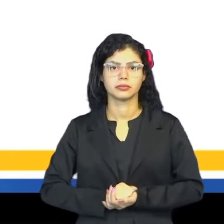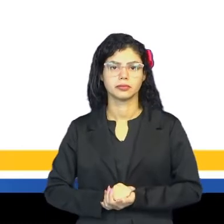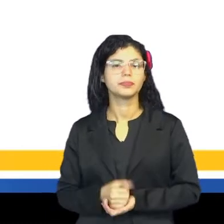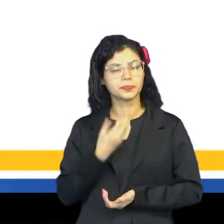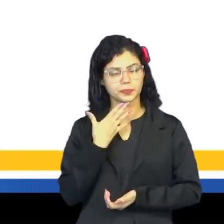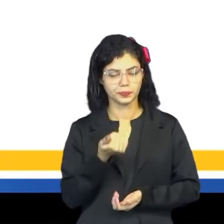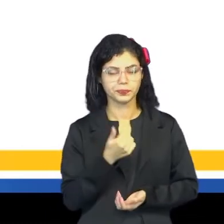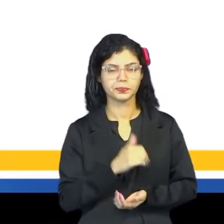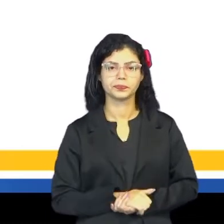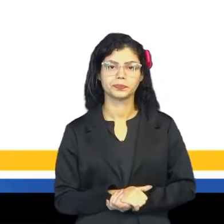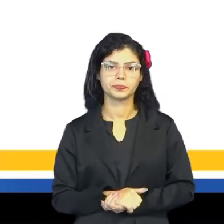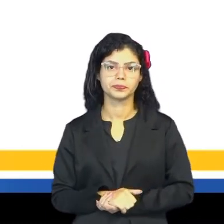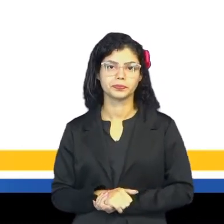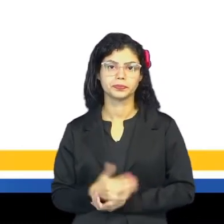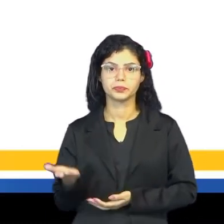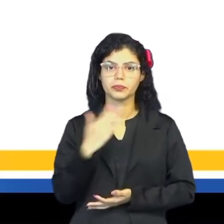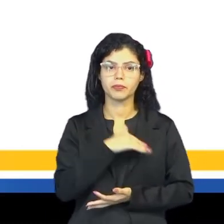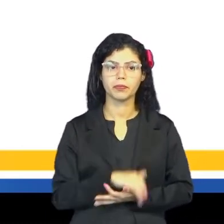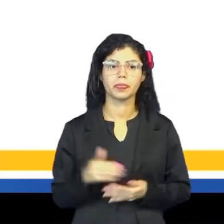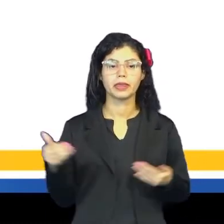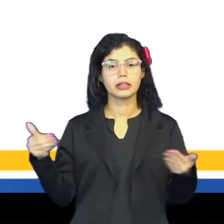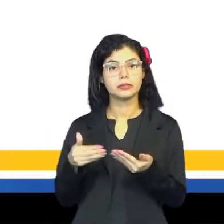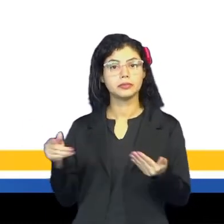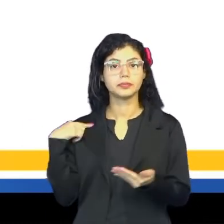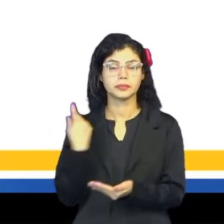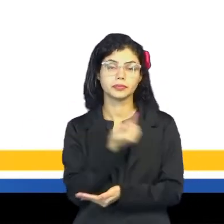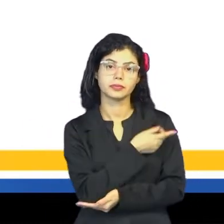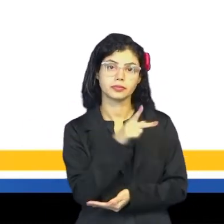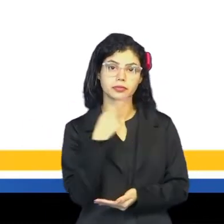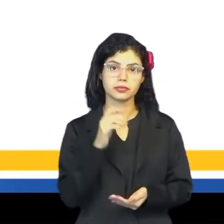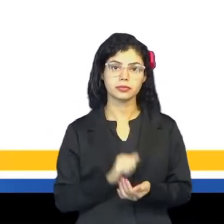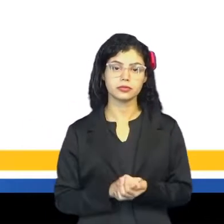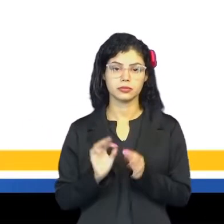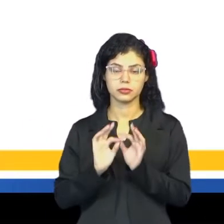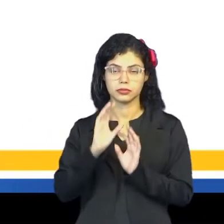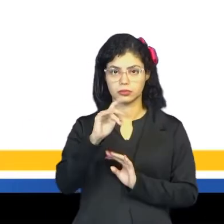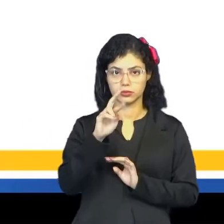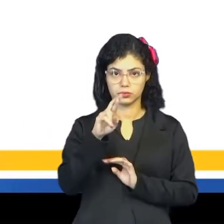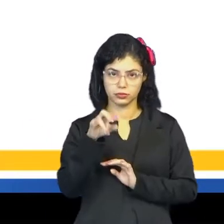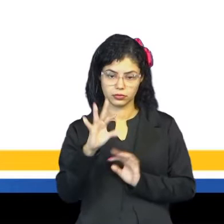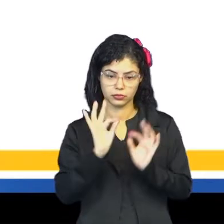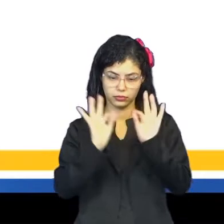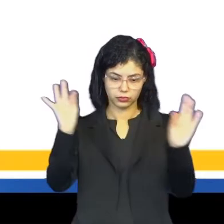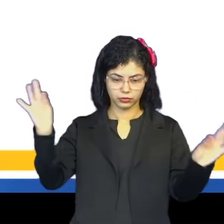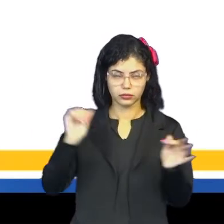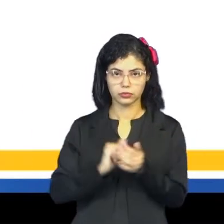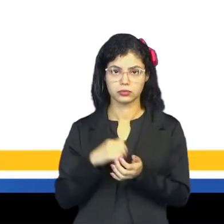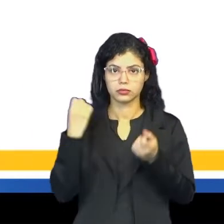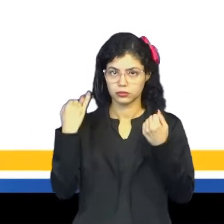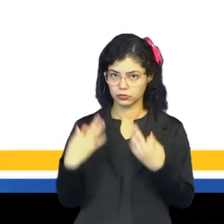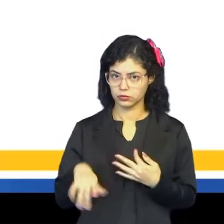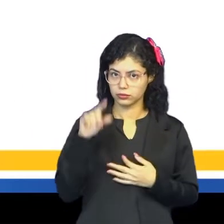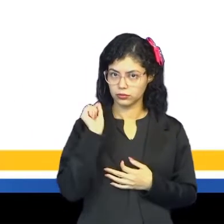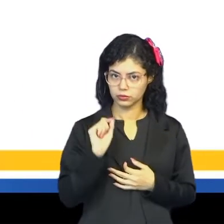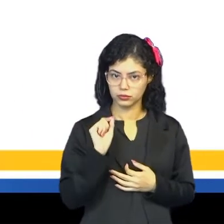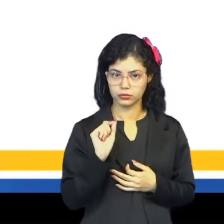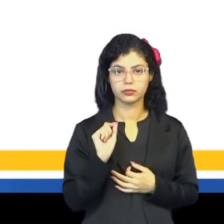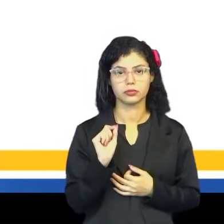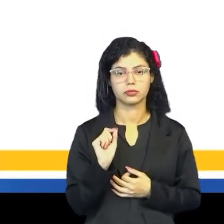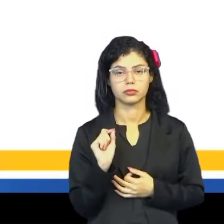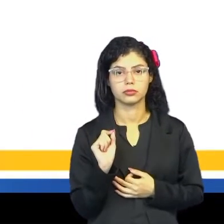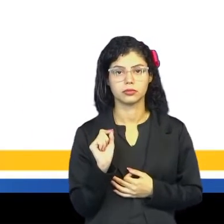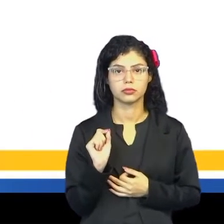Tranquilo? Então, vamos lá. Agora, vamos falar de grandeza de comprimento. Trata-se da grandeza